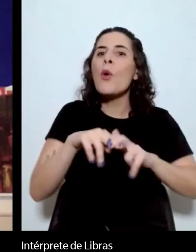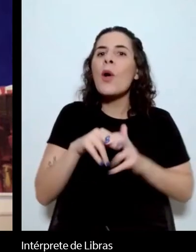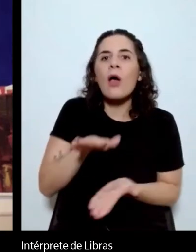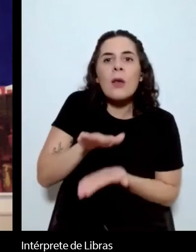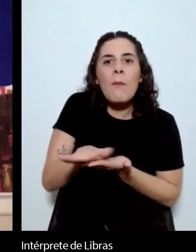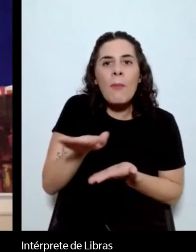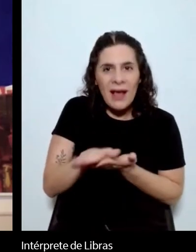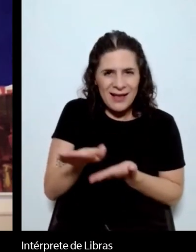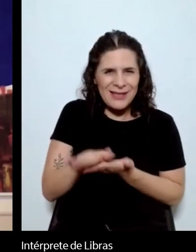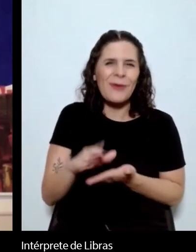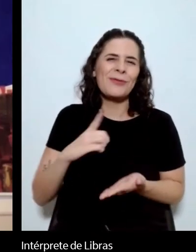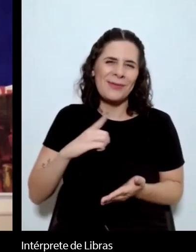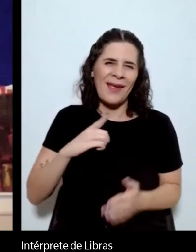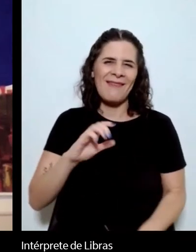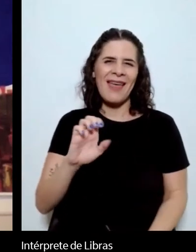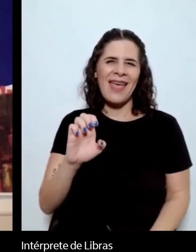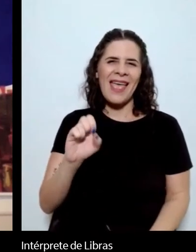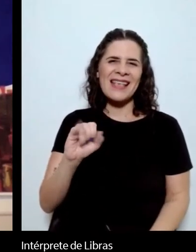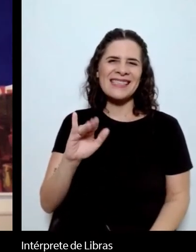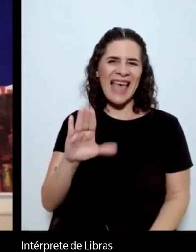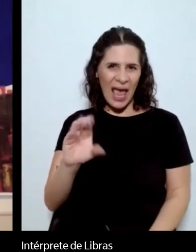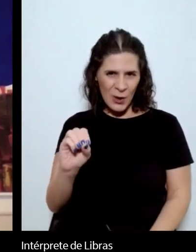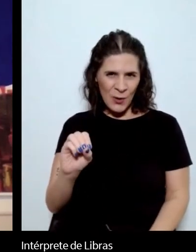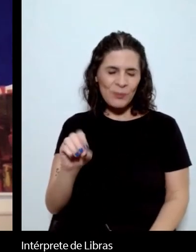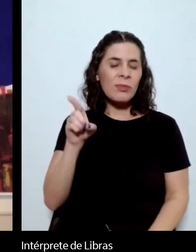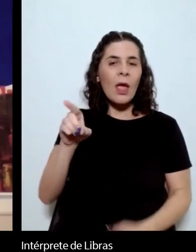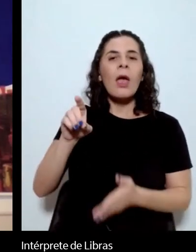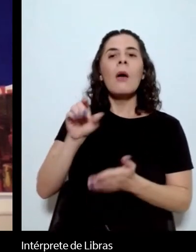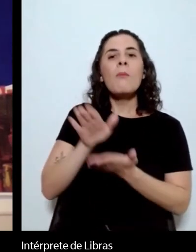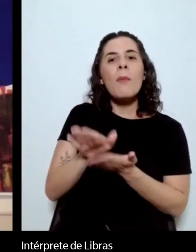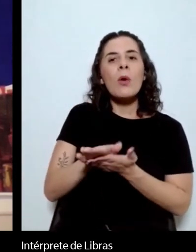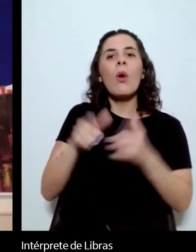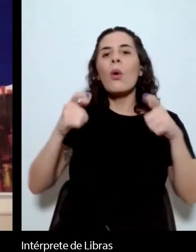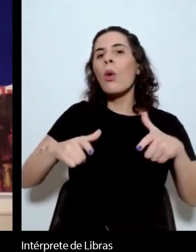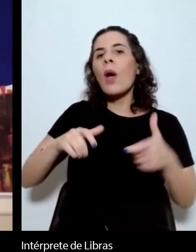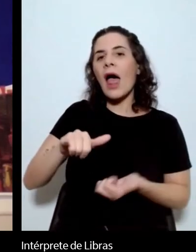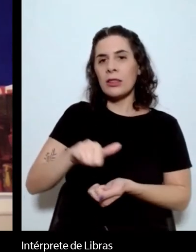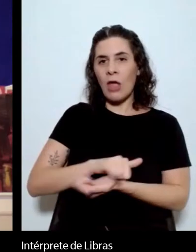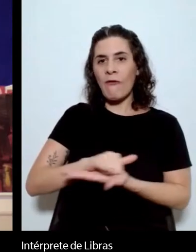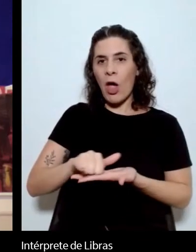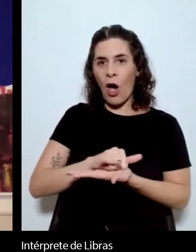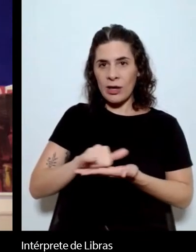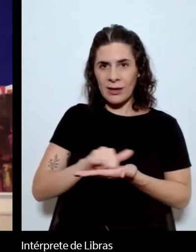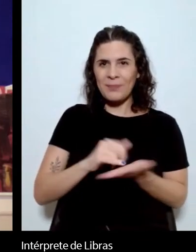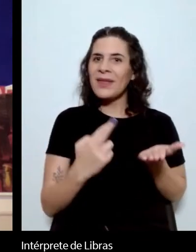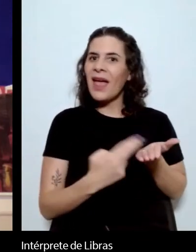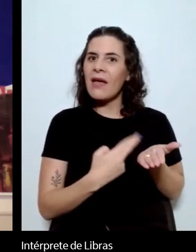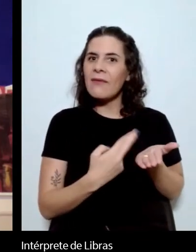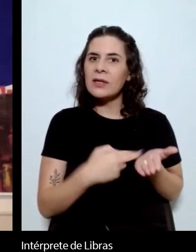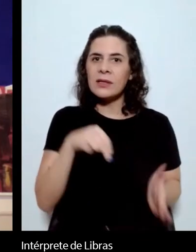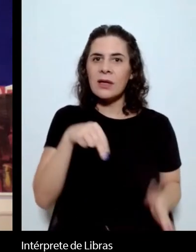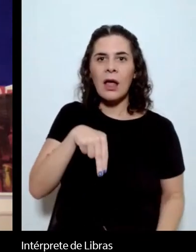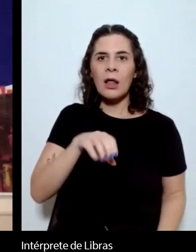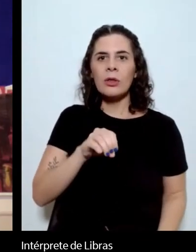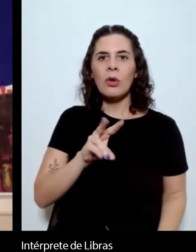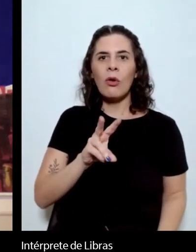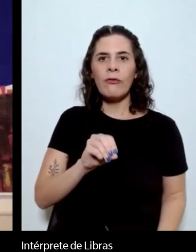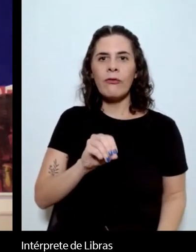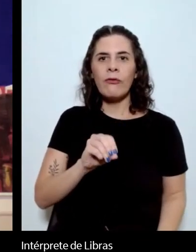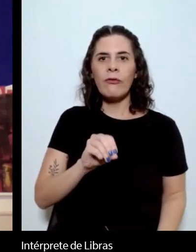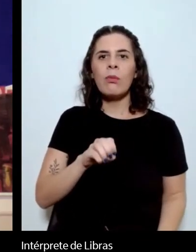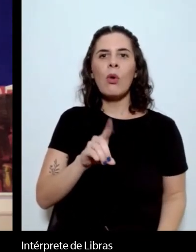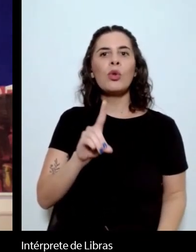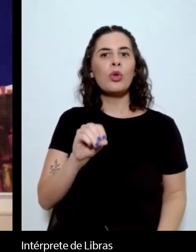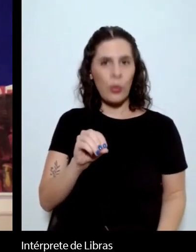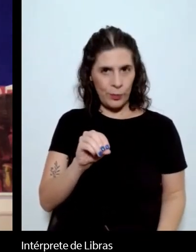ensino de nacionalidade publicado em Nova Iorque, naquela revista Novo Mundo que existia aqui durante 10 anos.